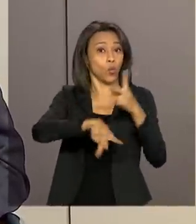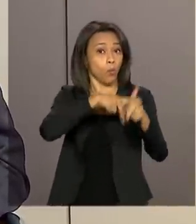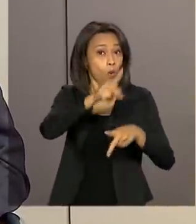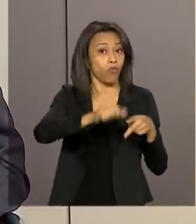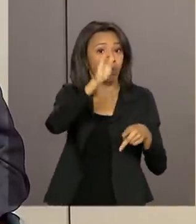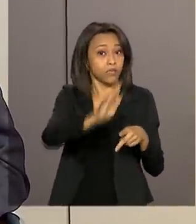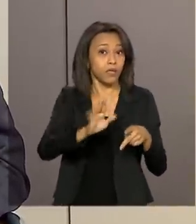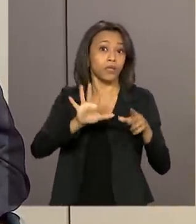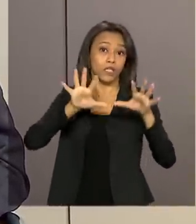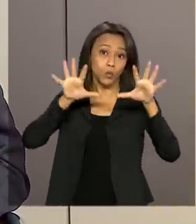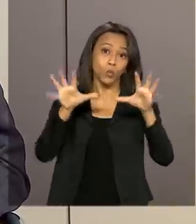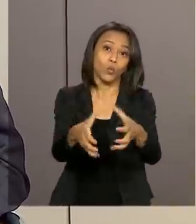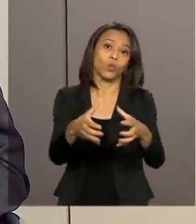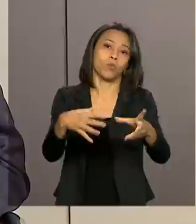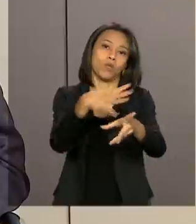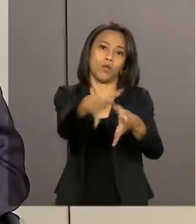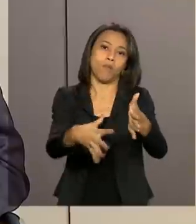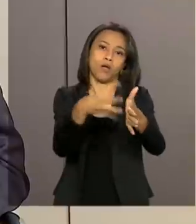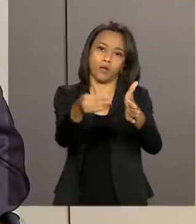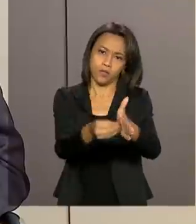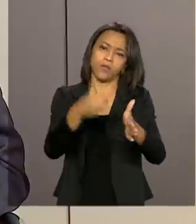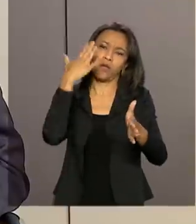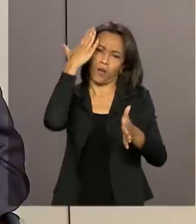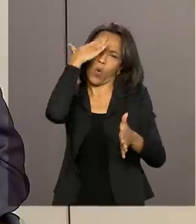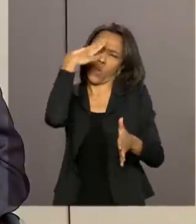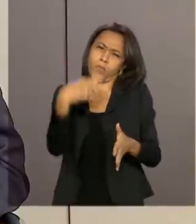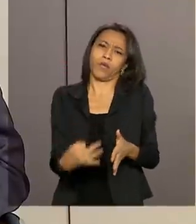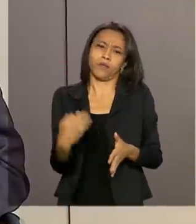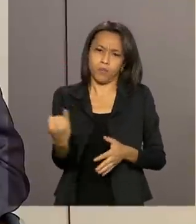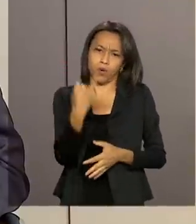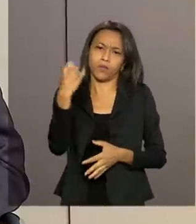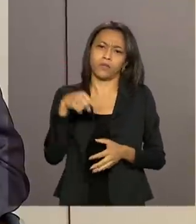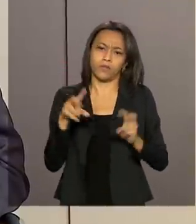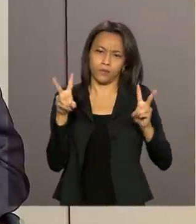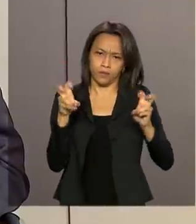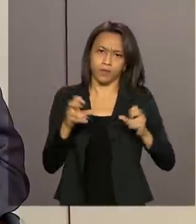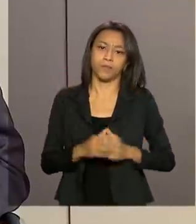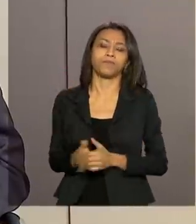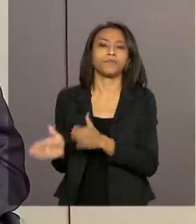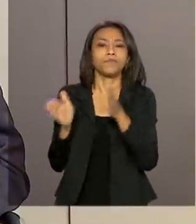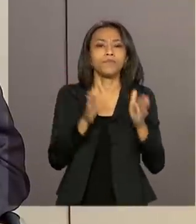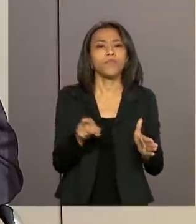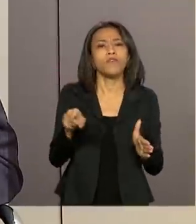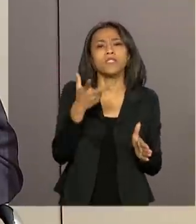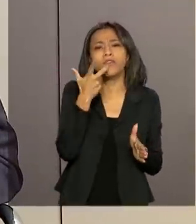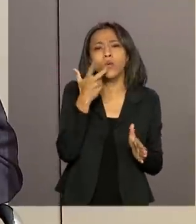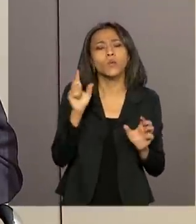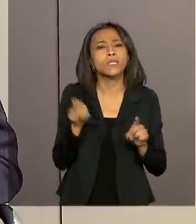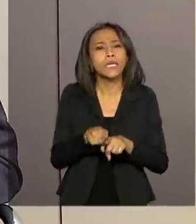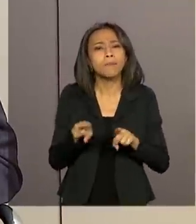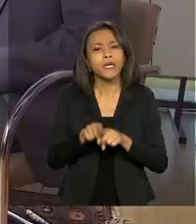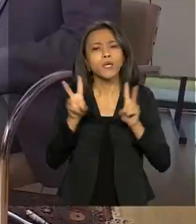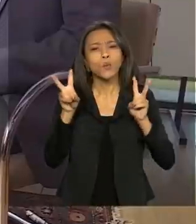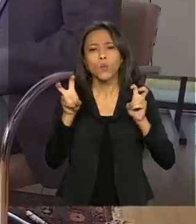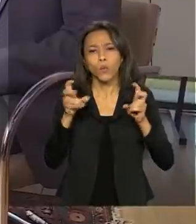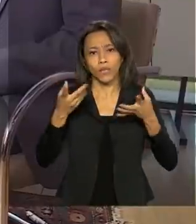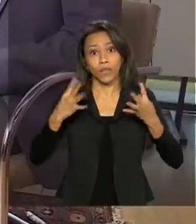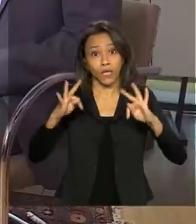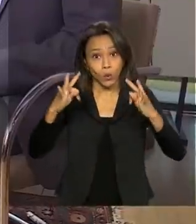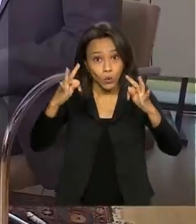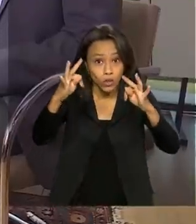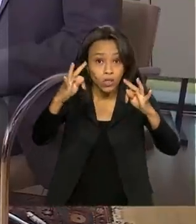Amazônia, entendam a importância desse assunto. Agora, o senhor falou um pouquinho também da questão da tecnologia.